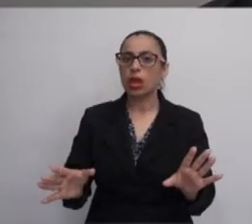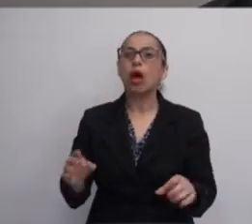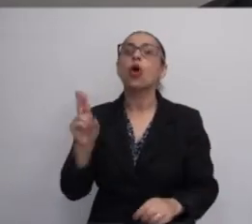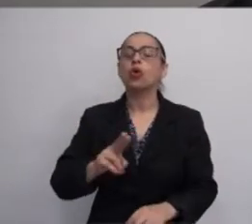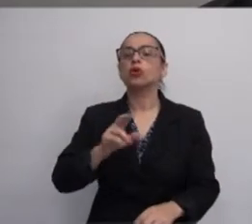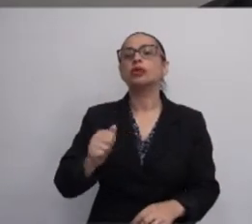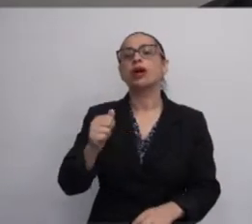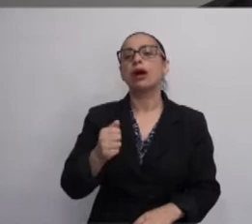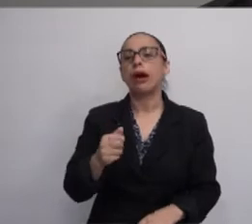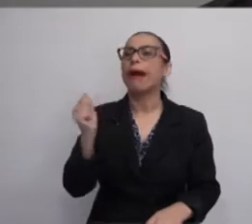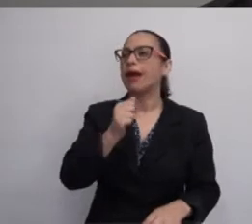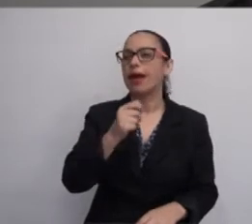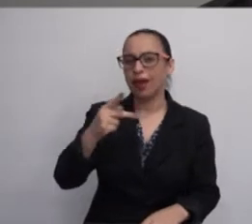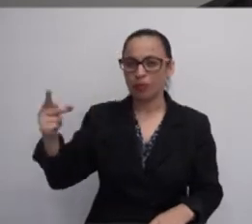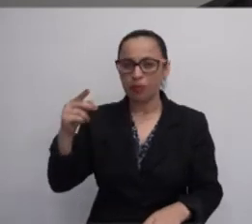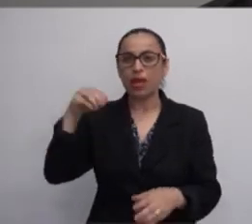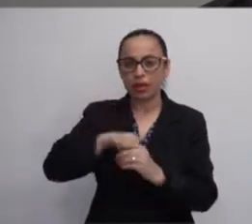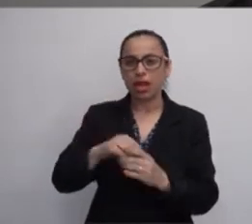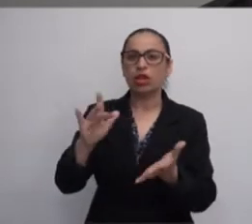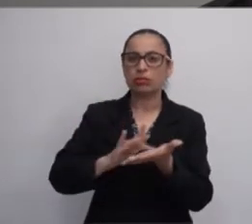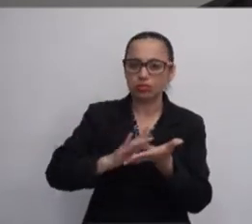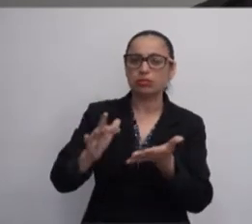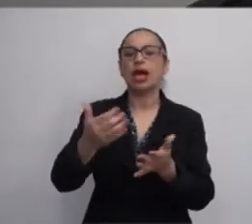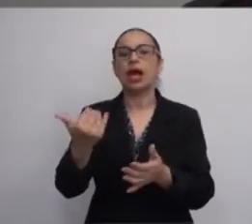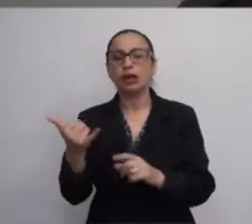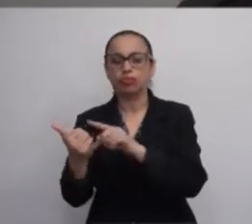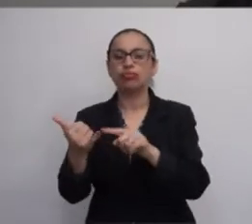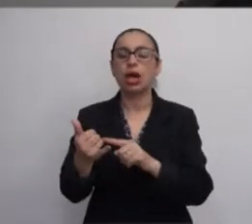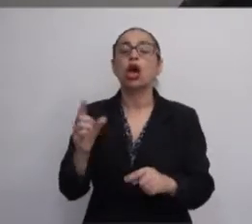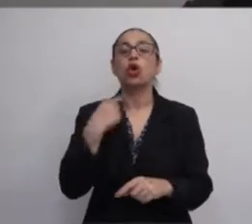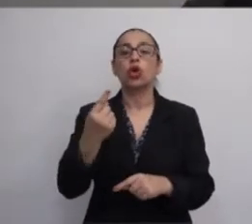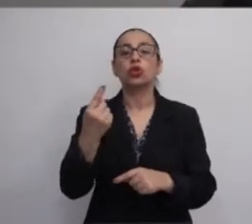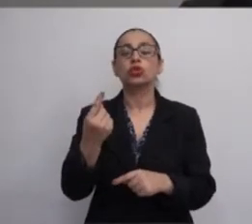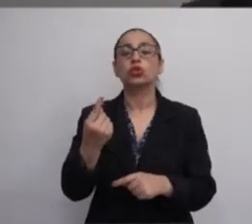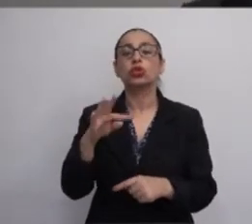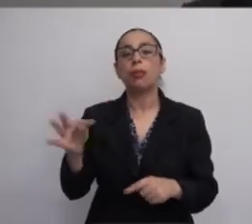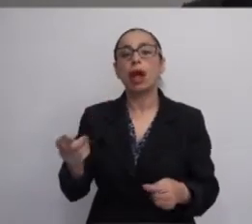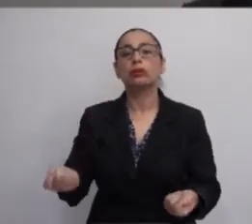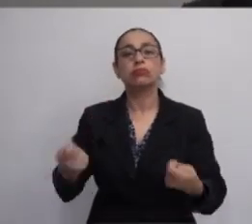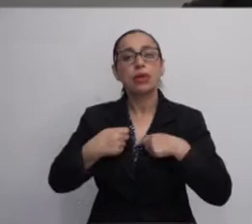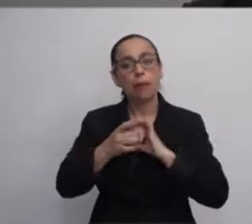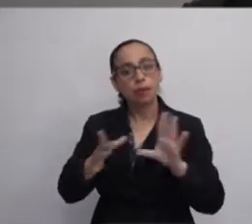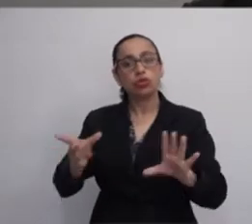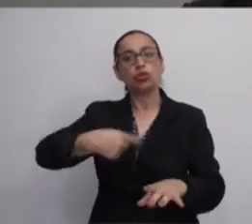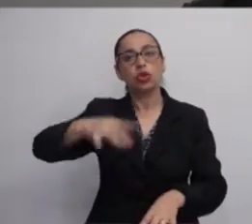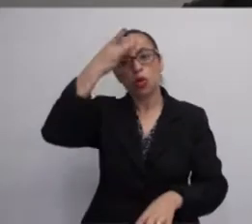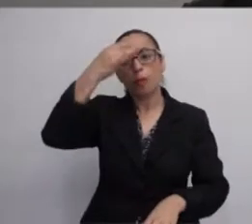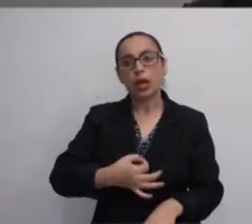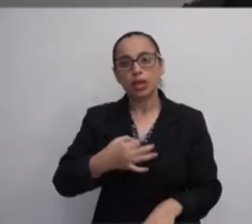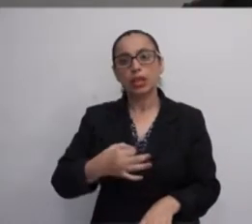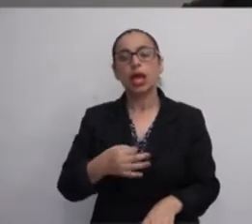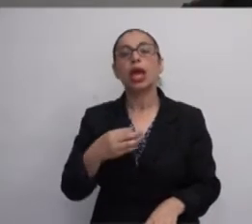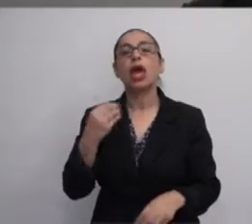de smartphones e tablets. Então, o nosso trabalho nos permitiu compreender que utilizar